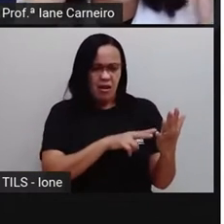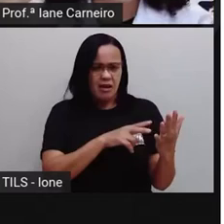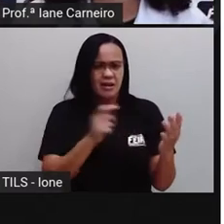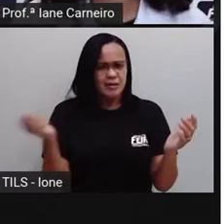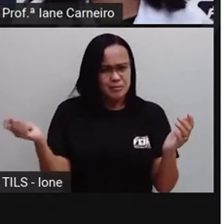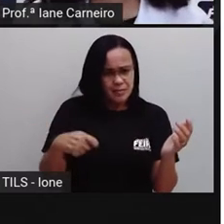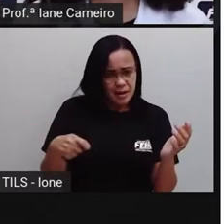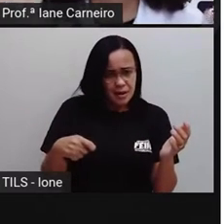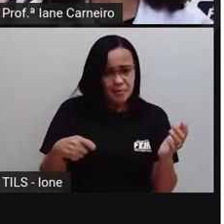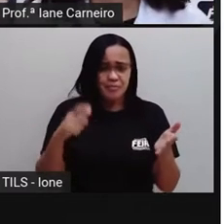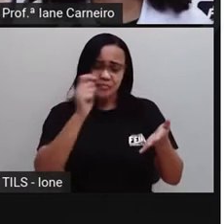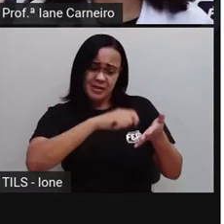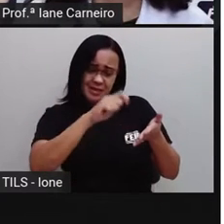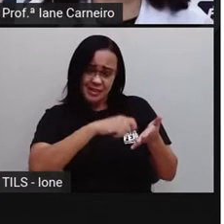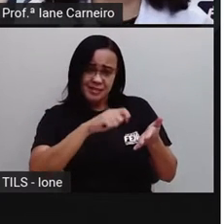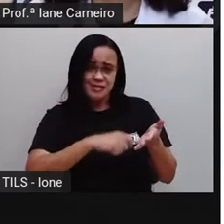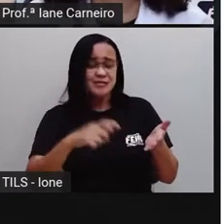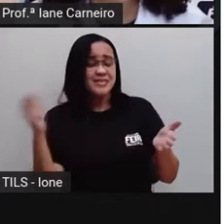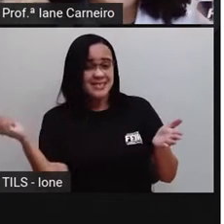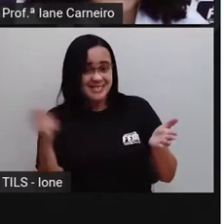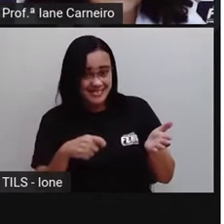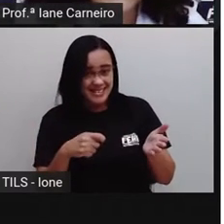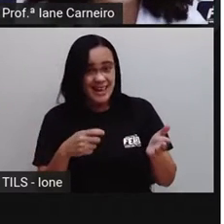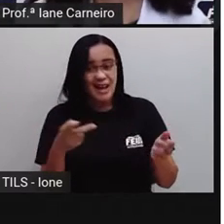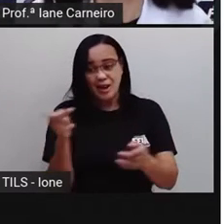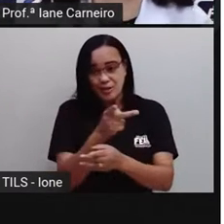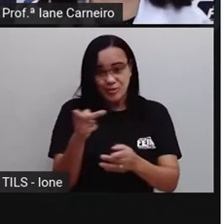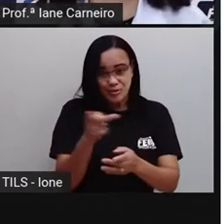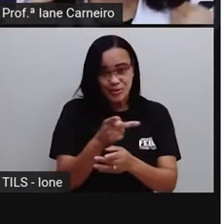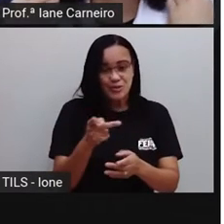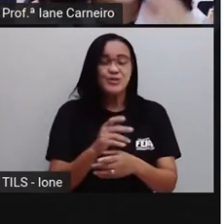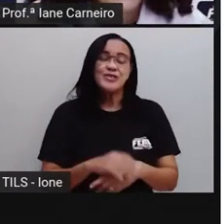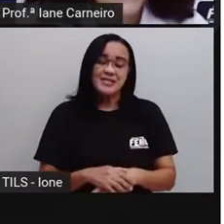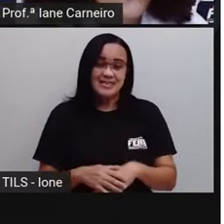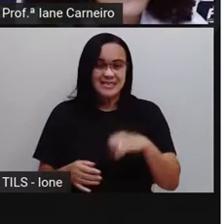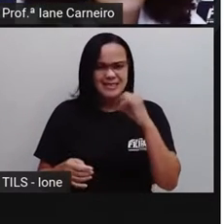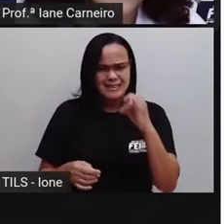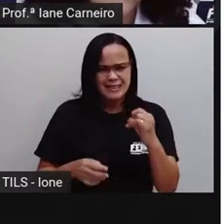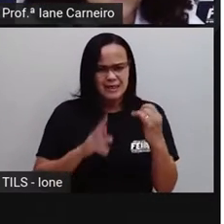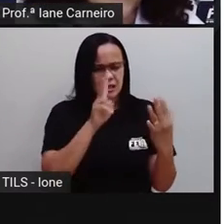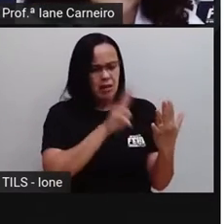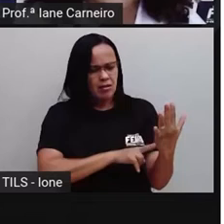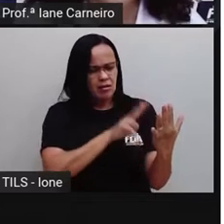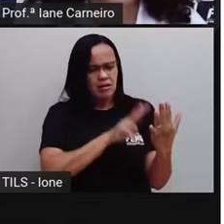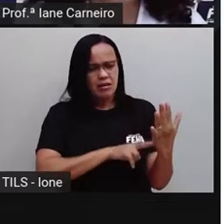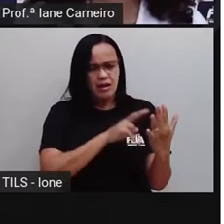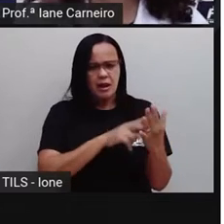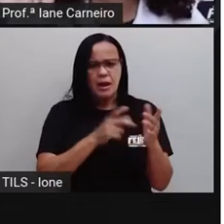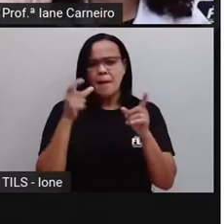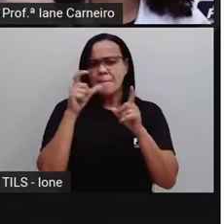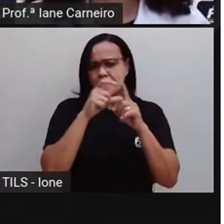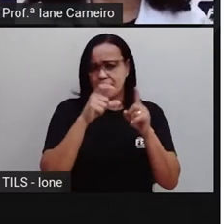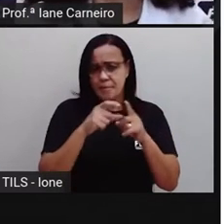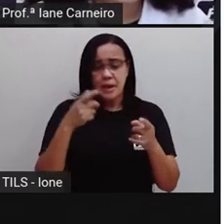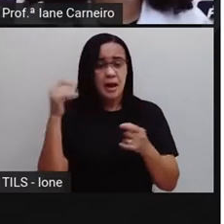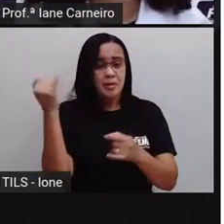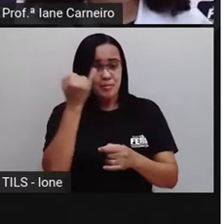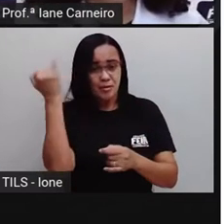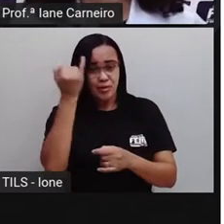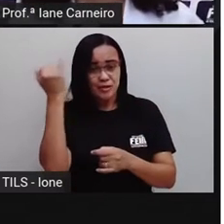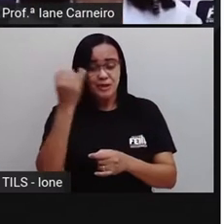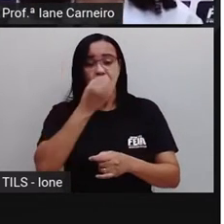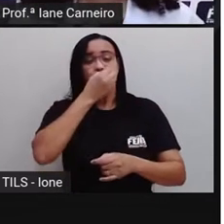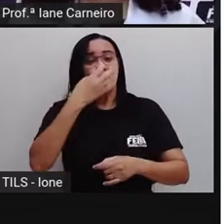a gente escreve algo, importante que a gente revise, que a gente releia o que escreveu, tá bom? Então aqui a Pró